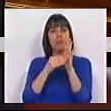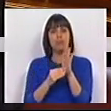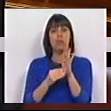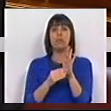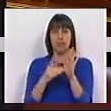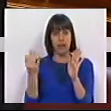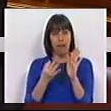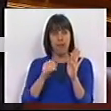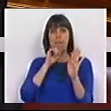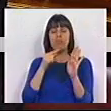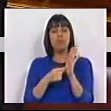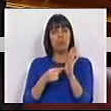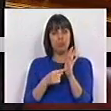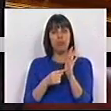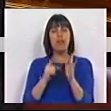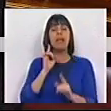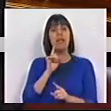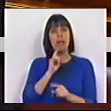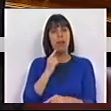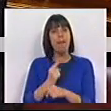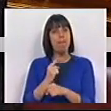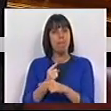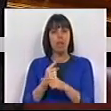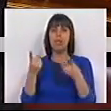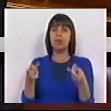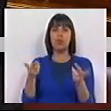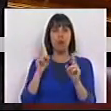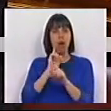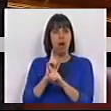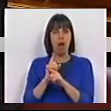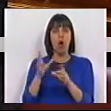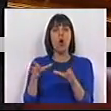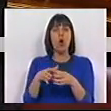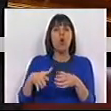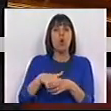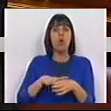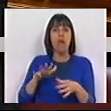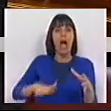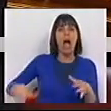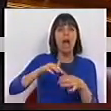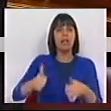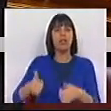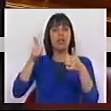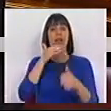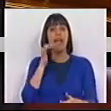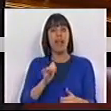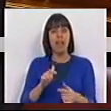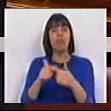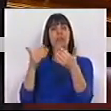E, para que tal seja possível, importa manter a disponibilidade para os conselhos da área do Distrito de Évora,